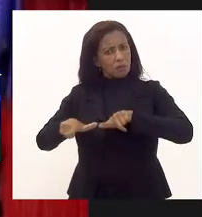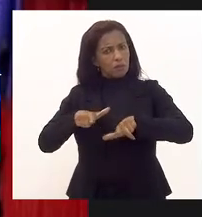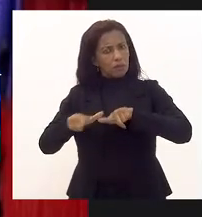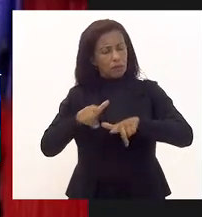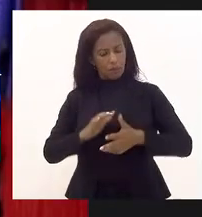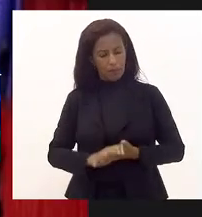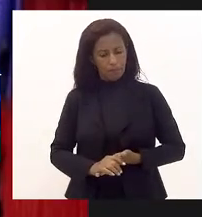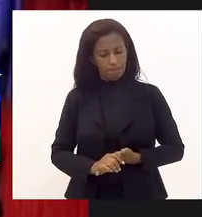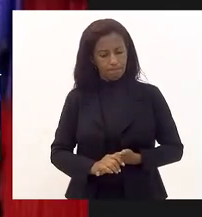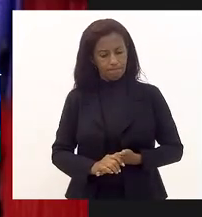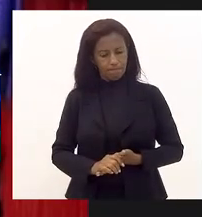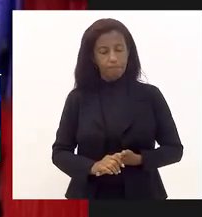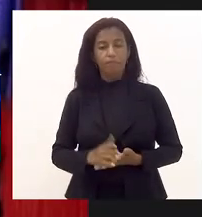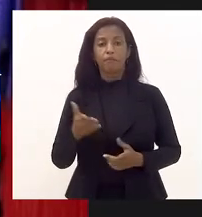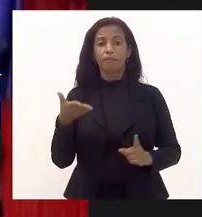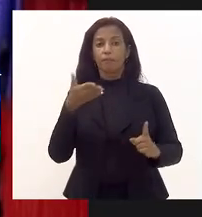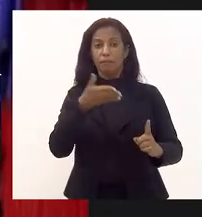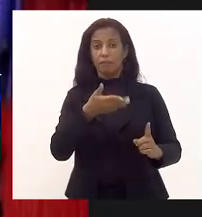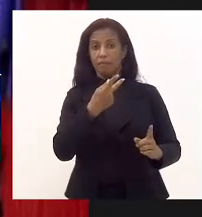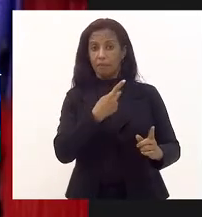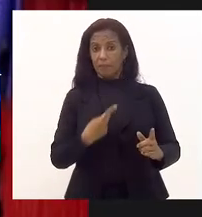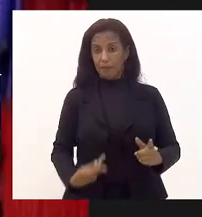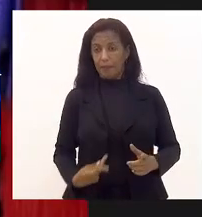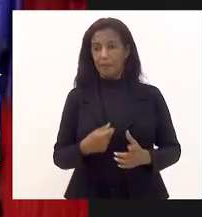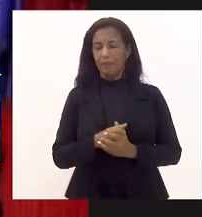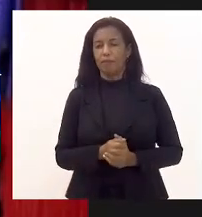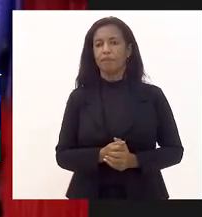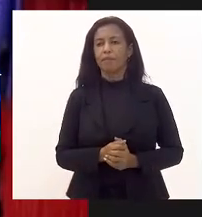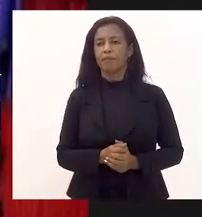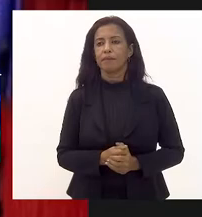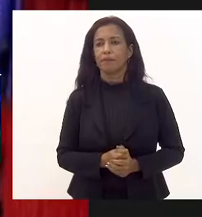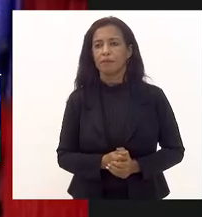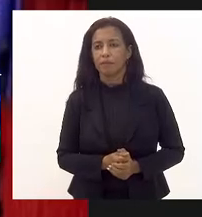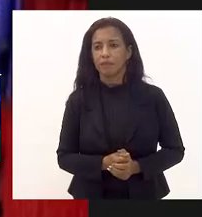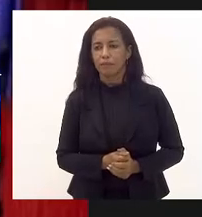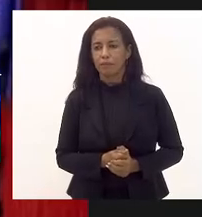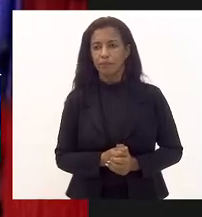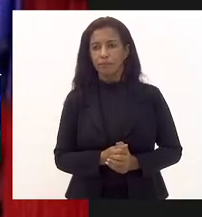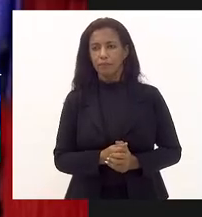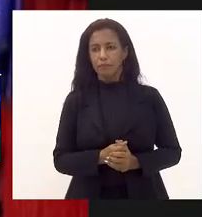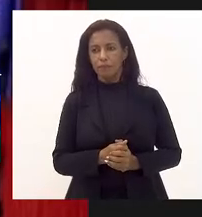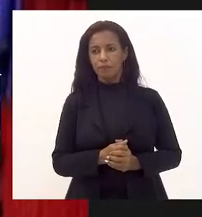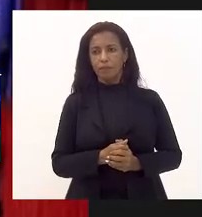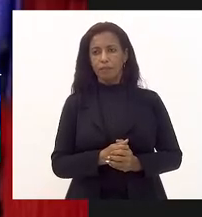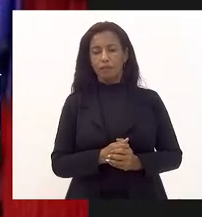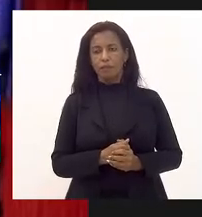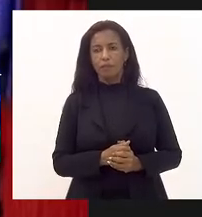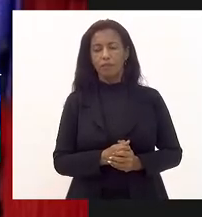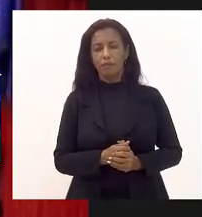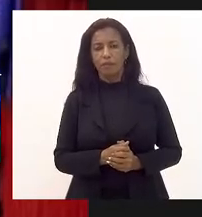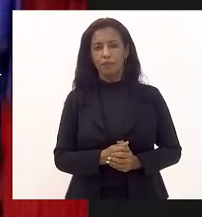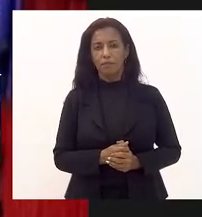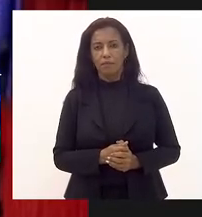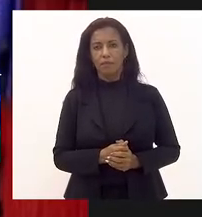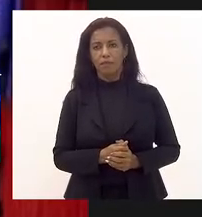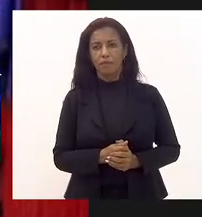Senhora Presidente, é o seguinte, deixa eu me responder aqui,